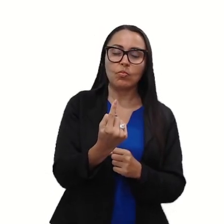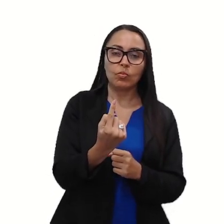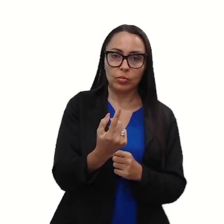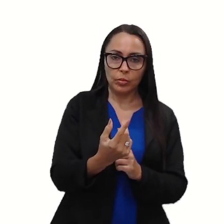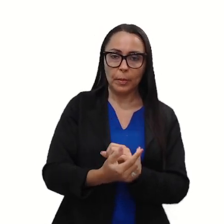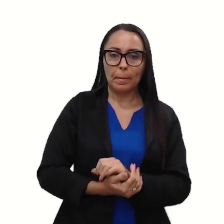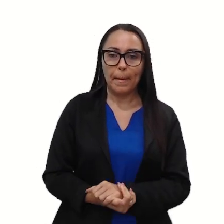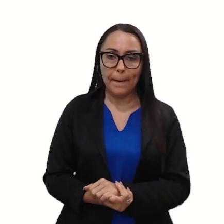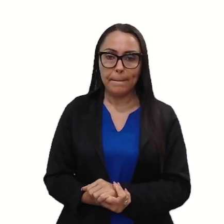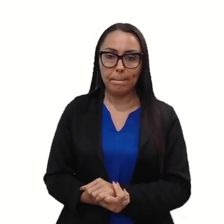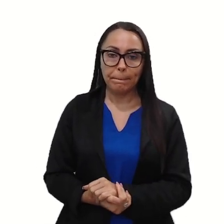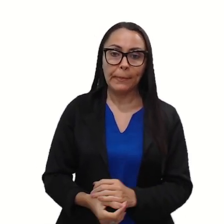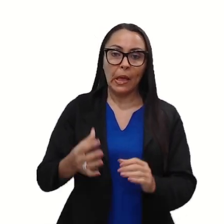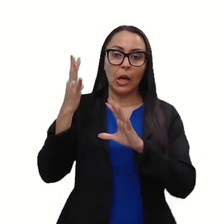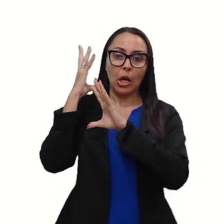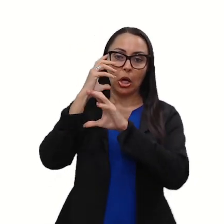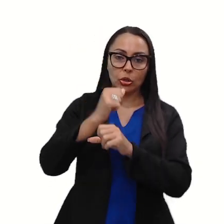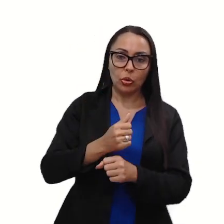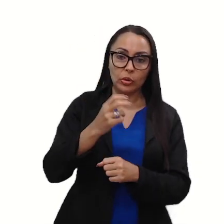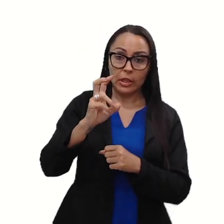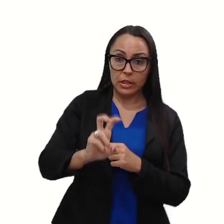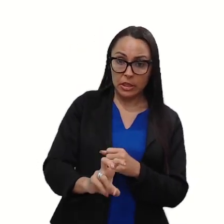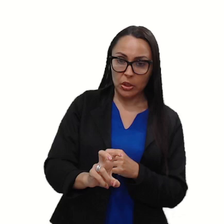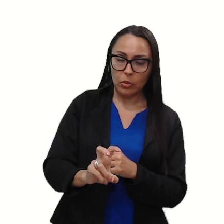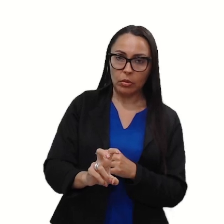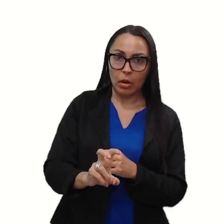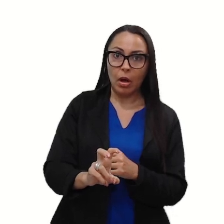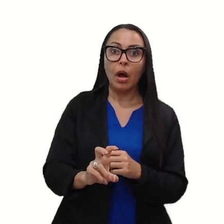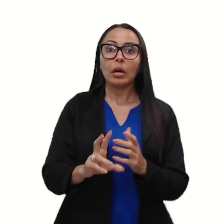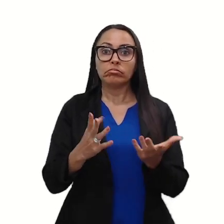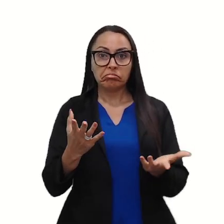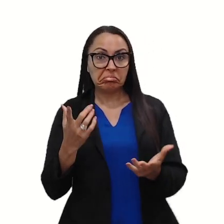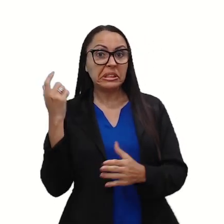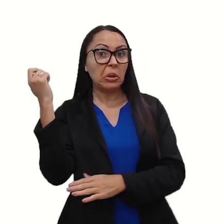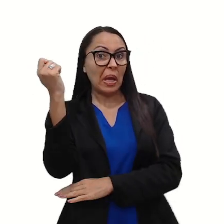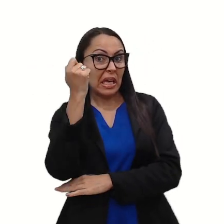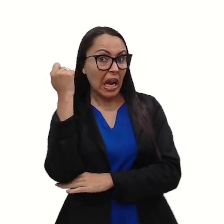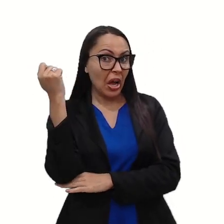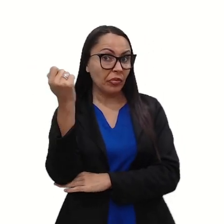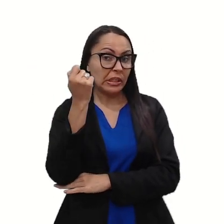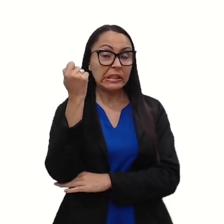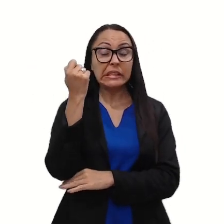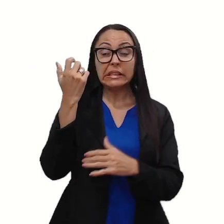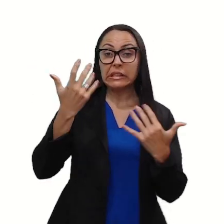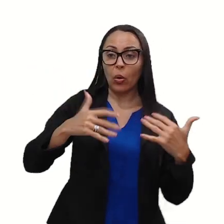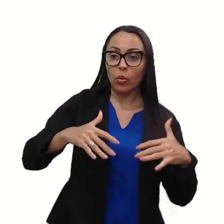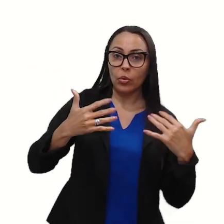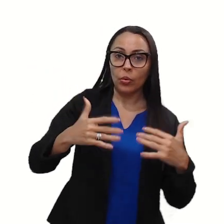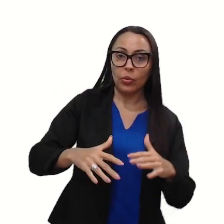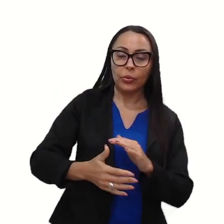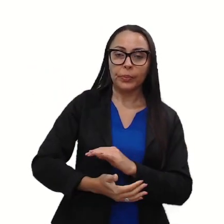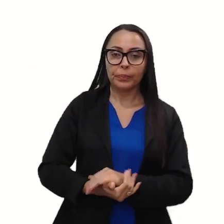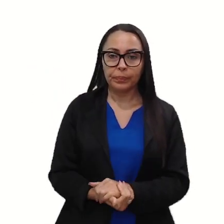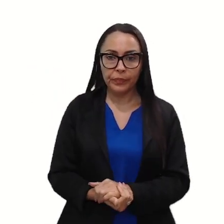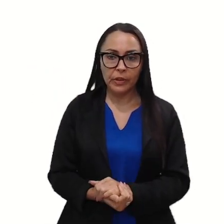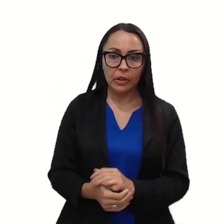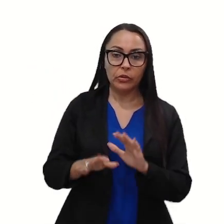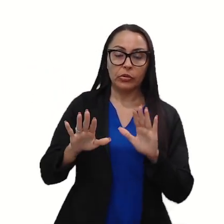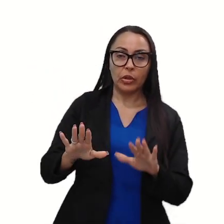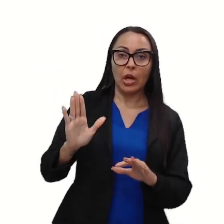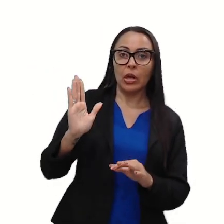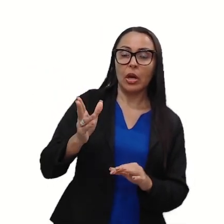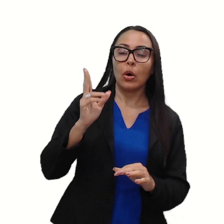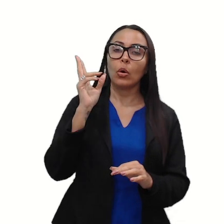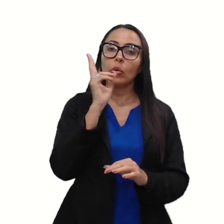nenhuma. Se você atribui a nota 5, opa, é uma falha extremamente grave. Já a urgência, ela